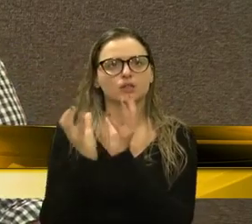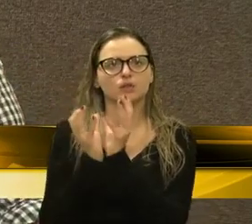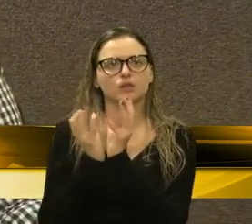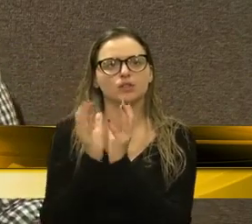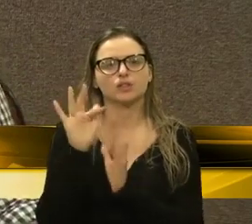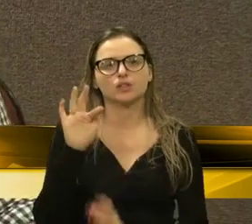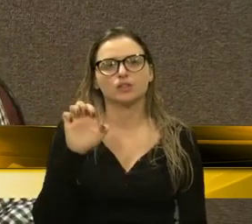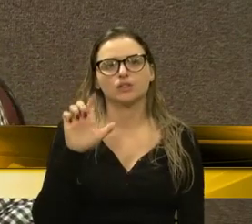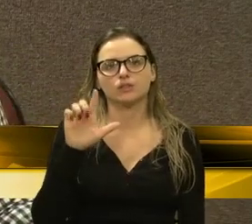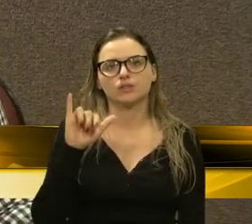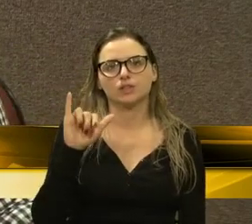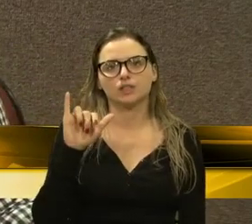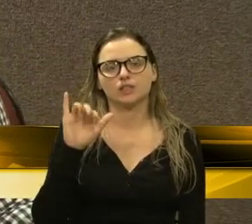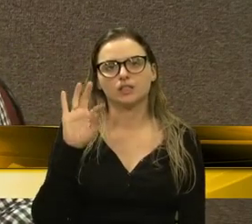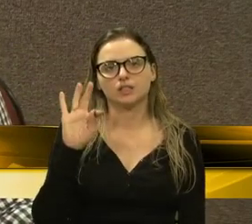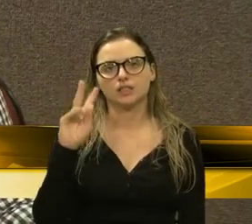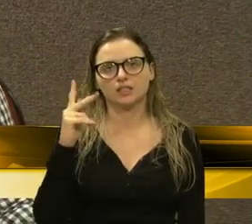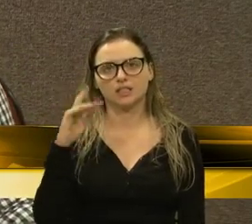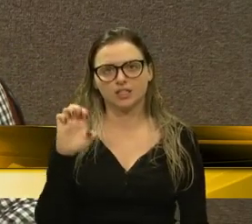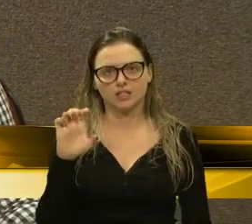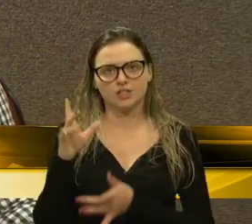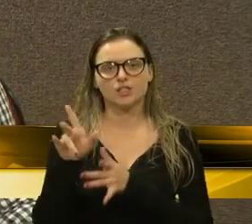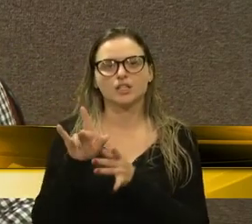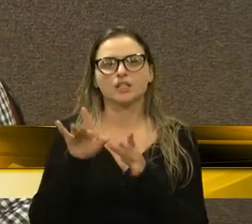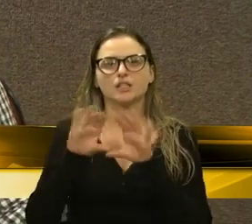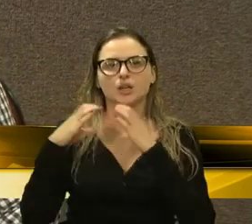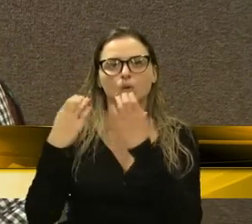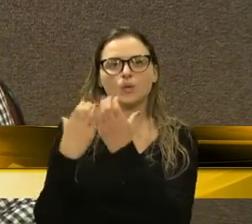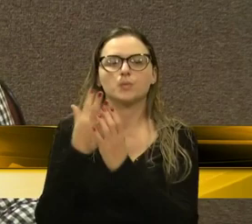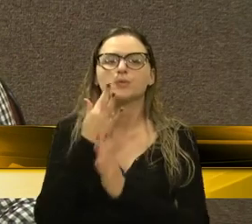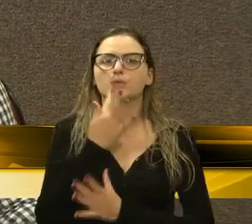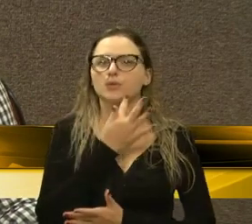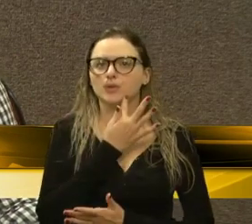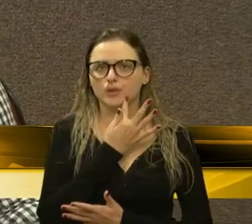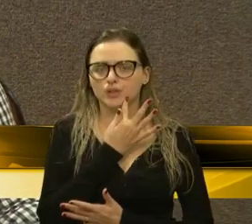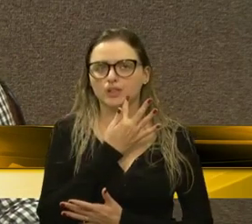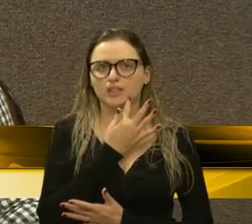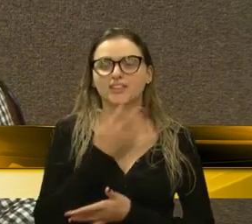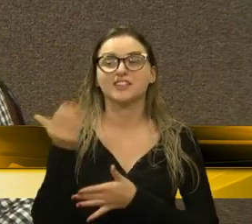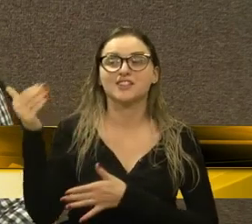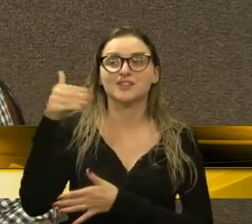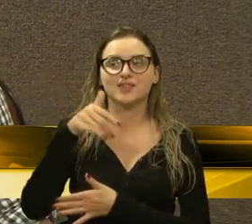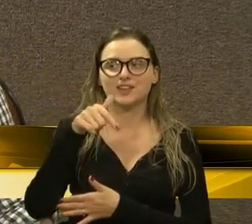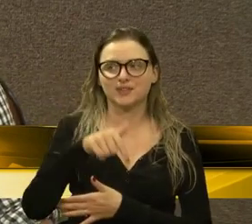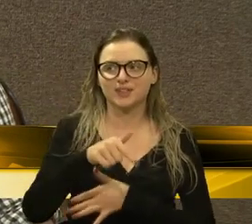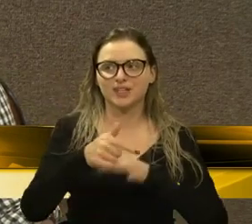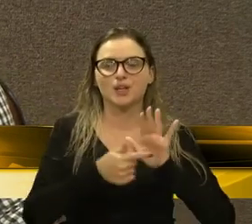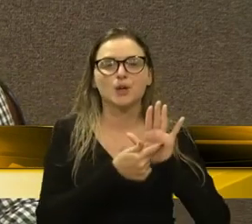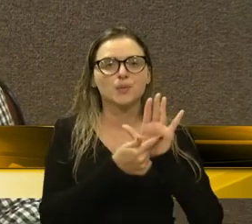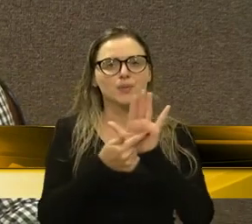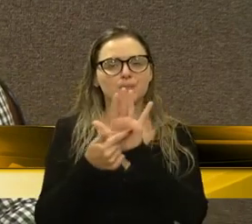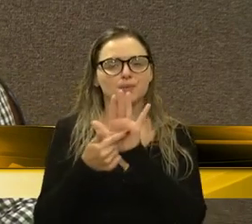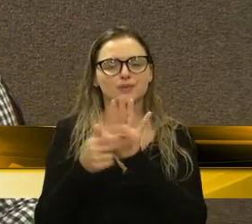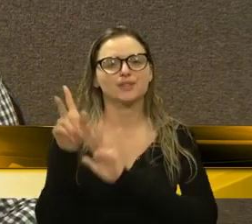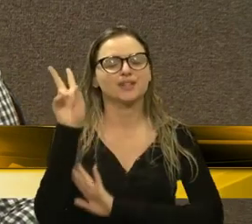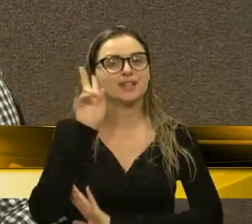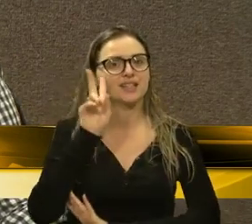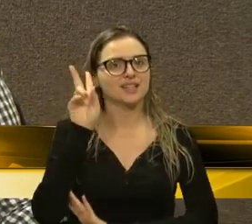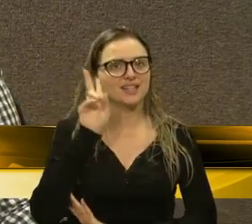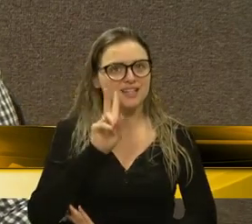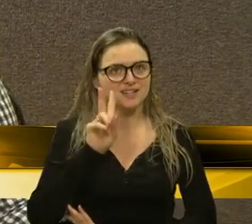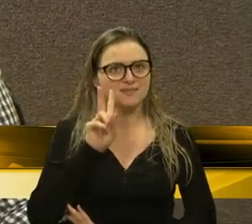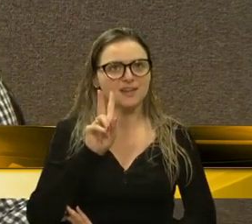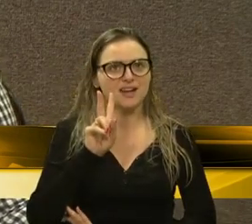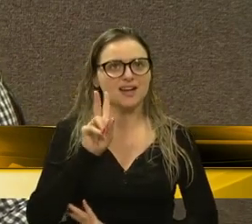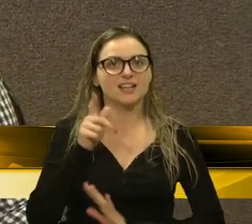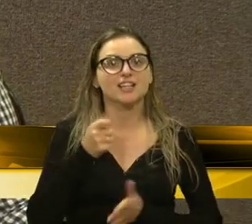Persone, lá de Forqueta, dizer que são bem-vindos e vieram aqui para mostrar, para relembrar e para